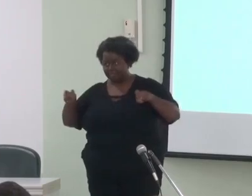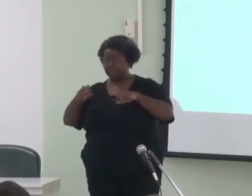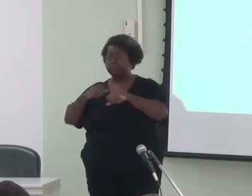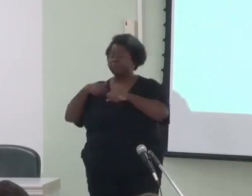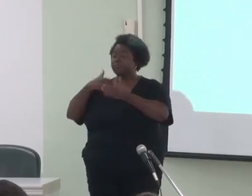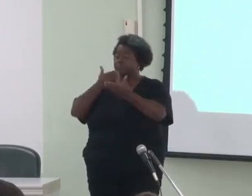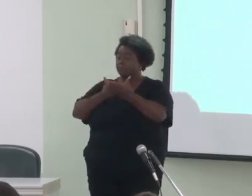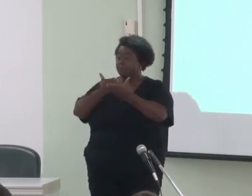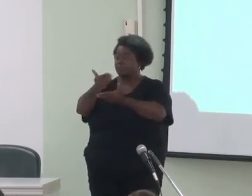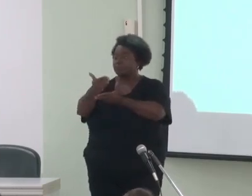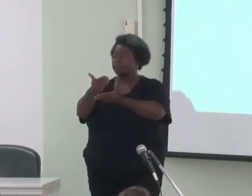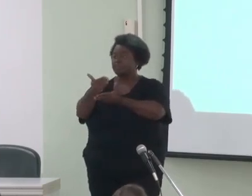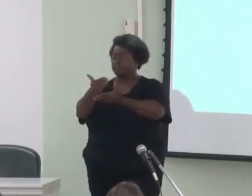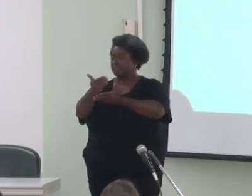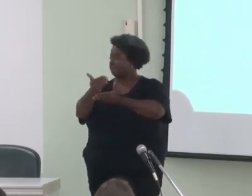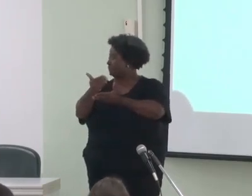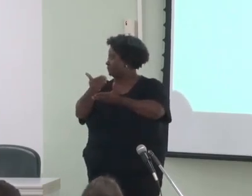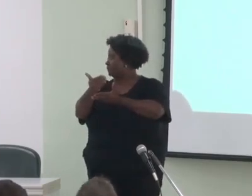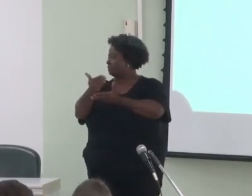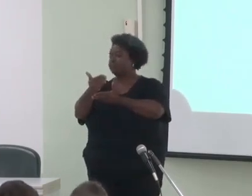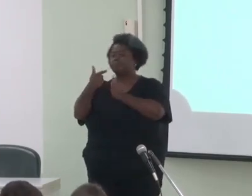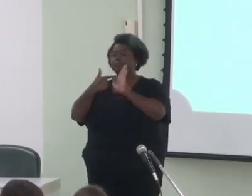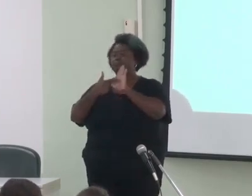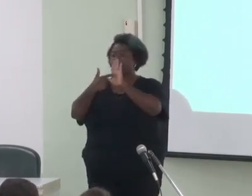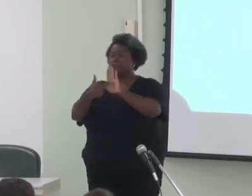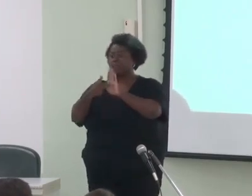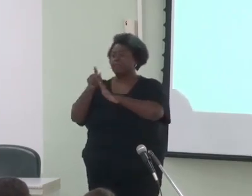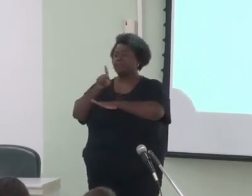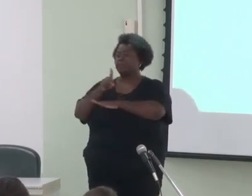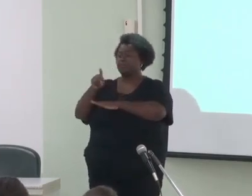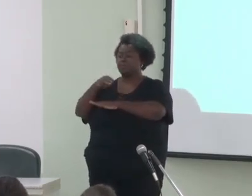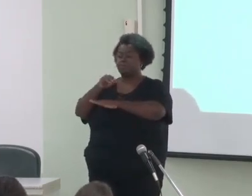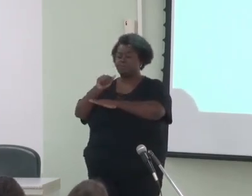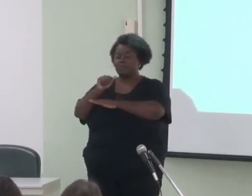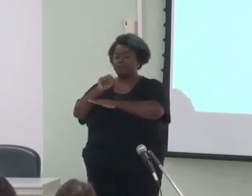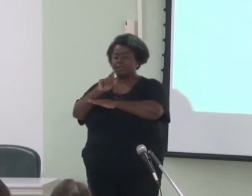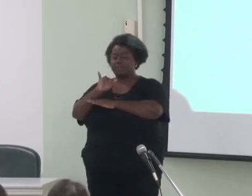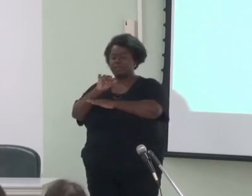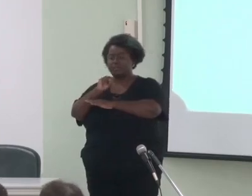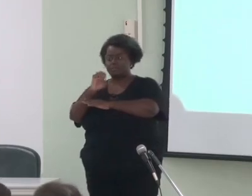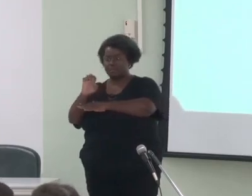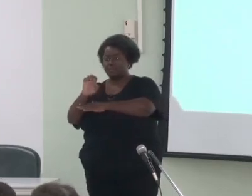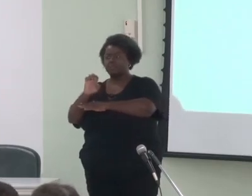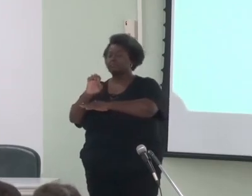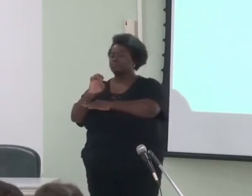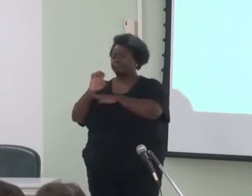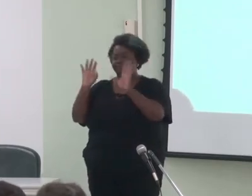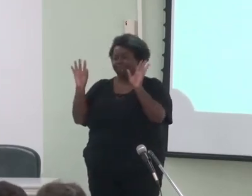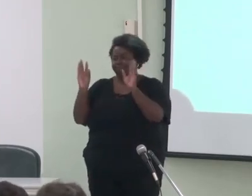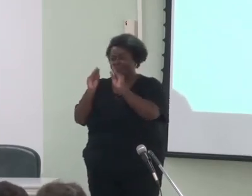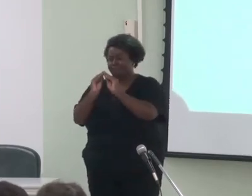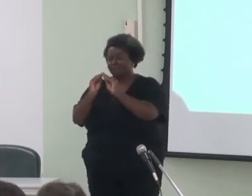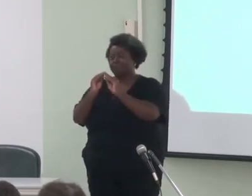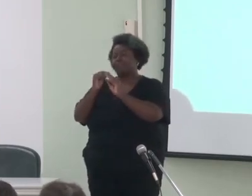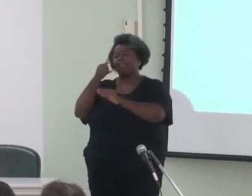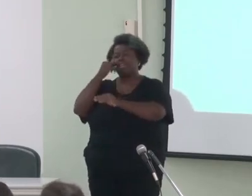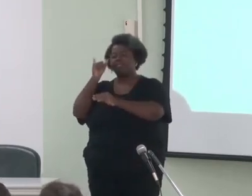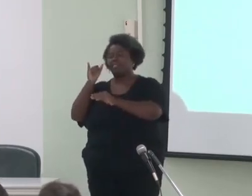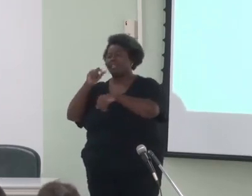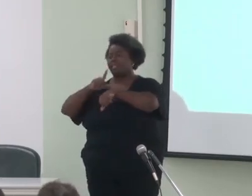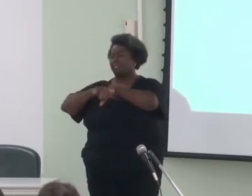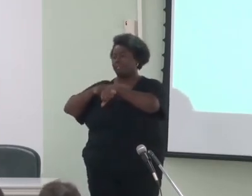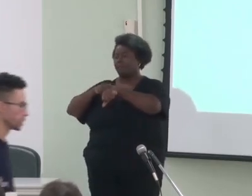começar aqui a apresentação da professora Marise, bem sucintamente, para não roubar o tempo dela.